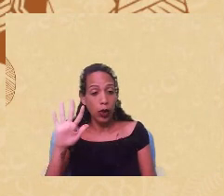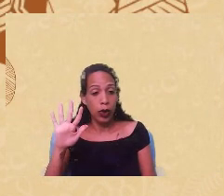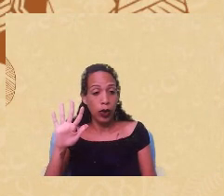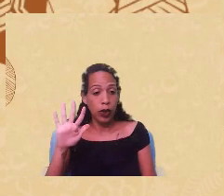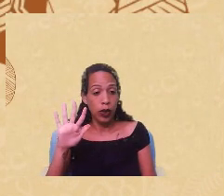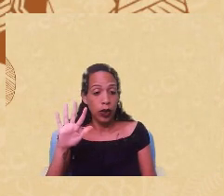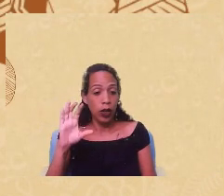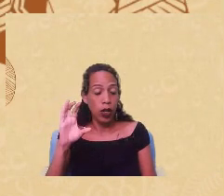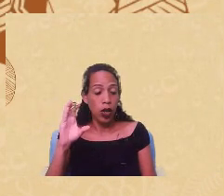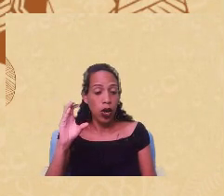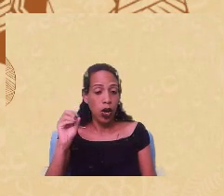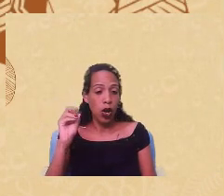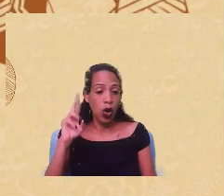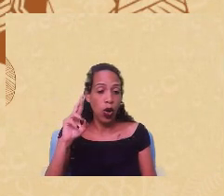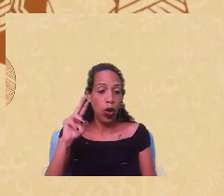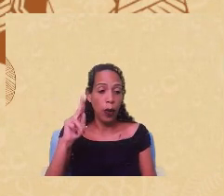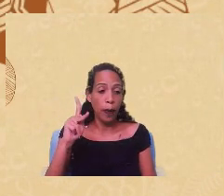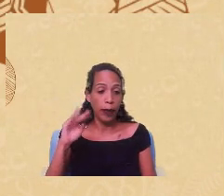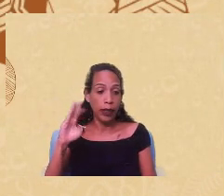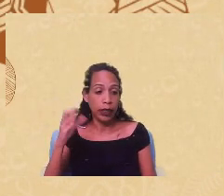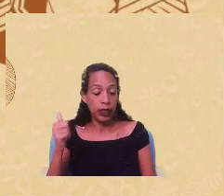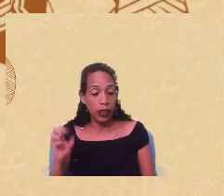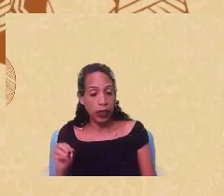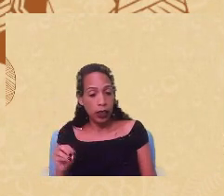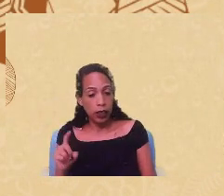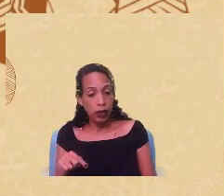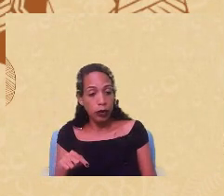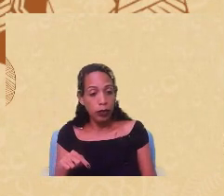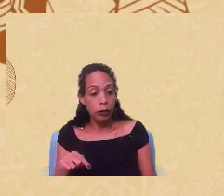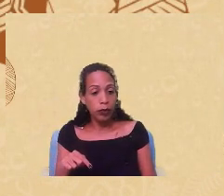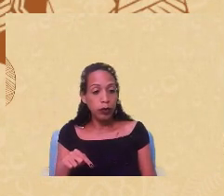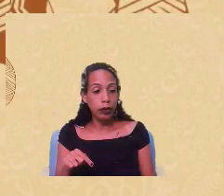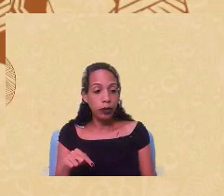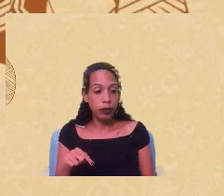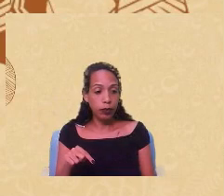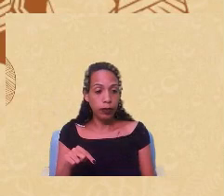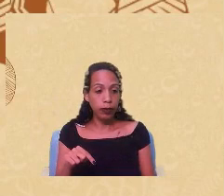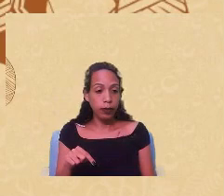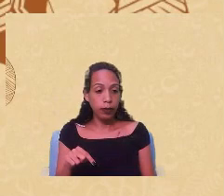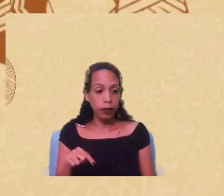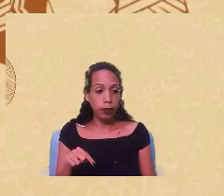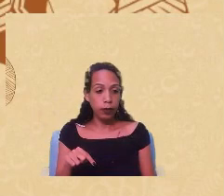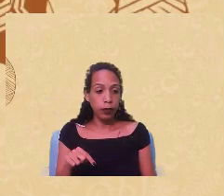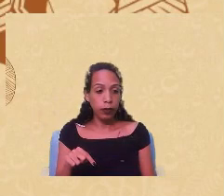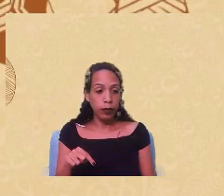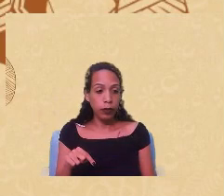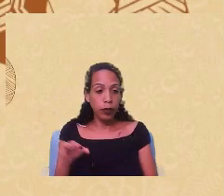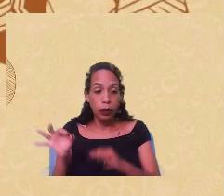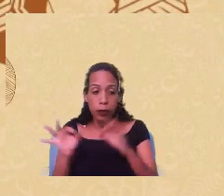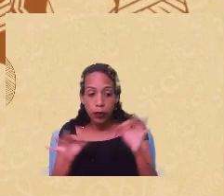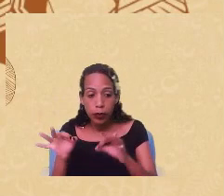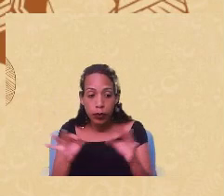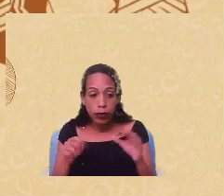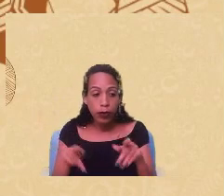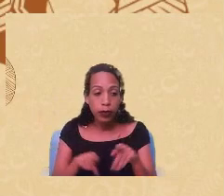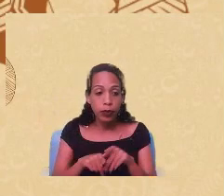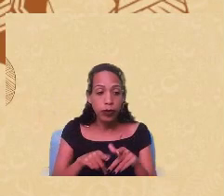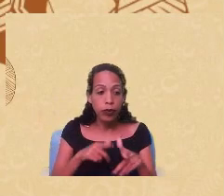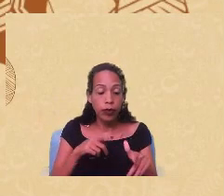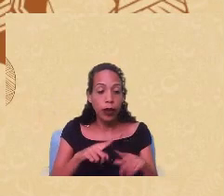da produção de Freud a partir de